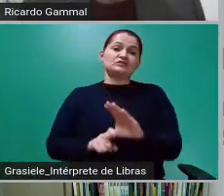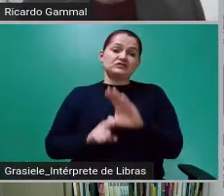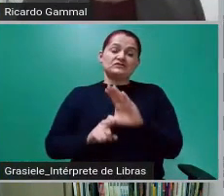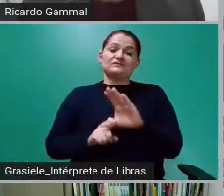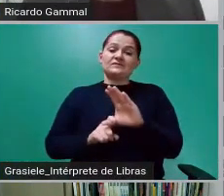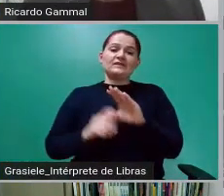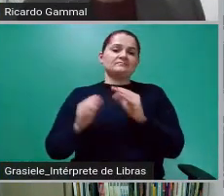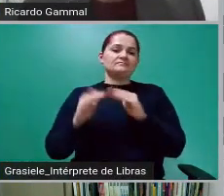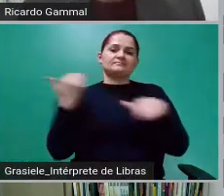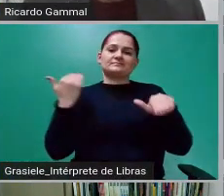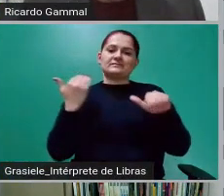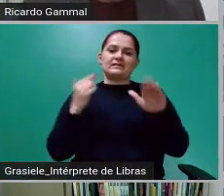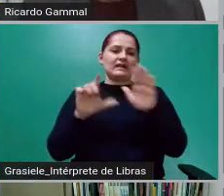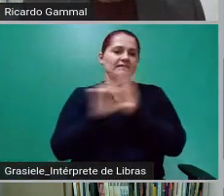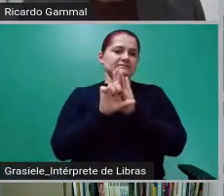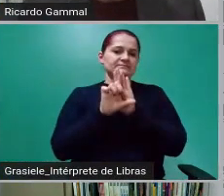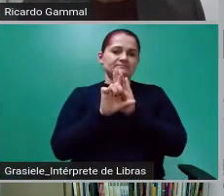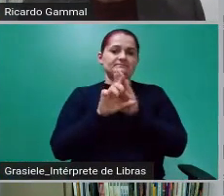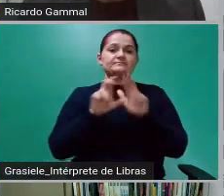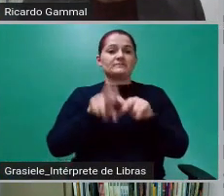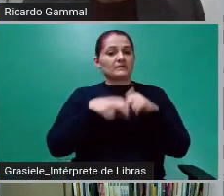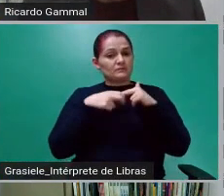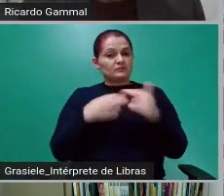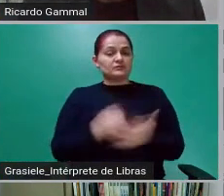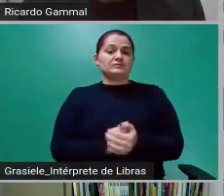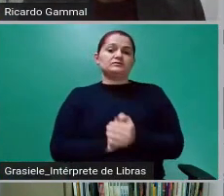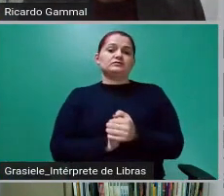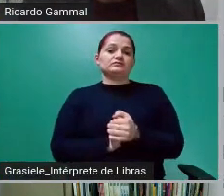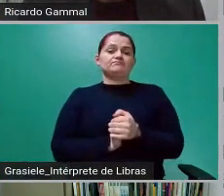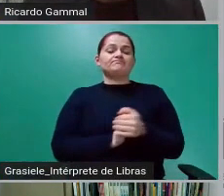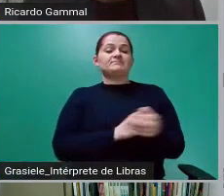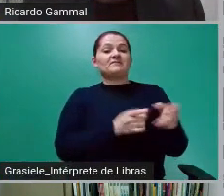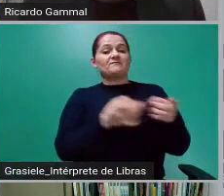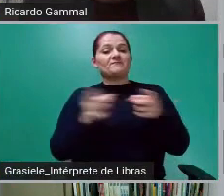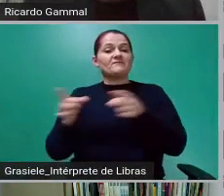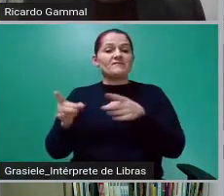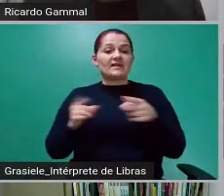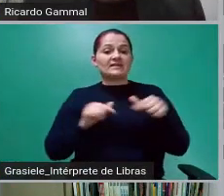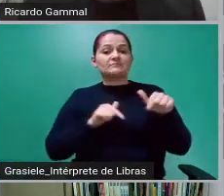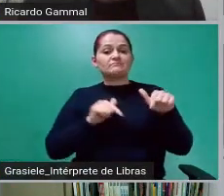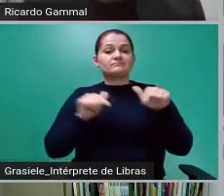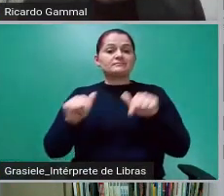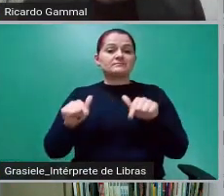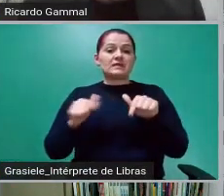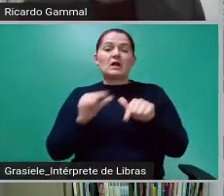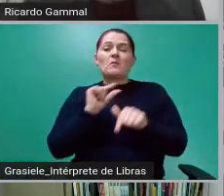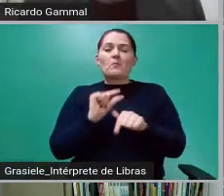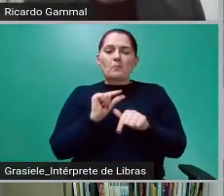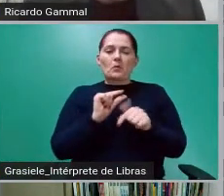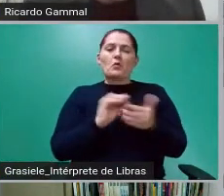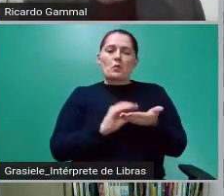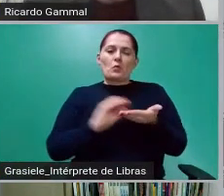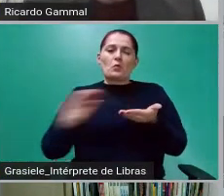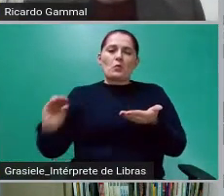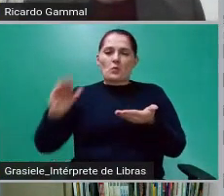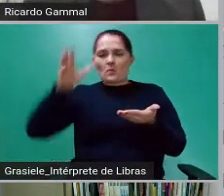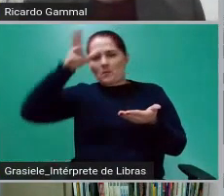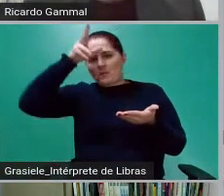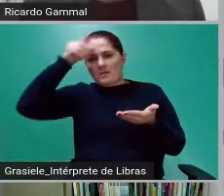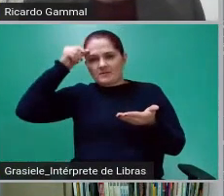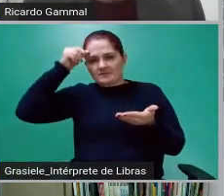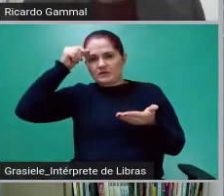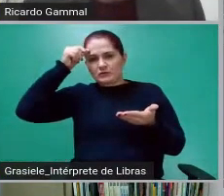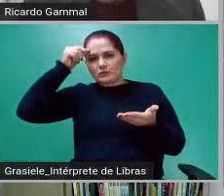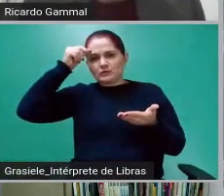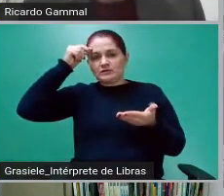do valor oferido com a venda das debêntures, sênior, foi repassado ao município de Belo Horizonte, configurando aí a